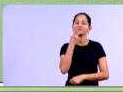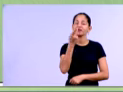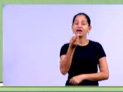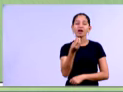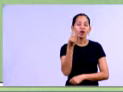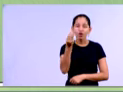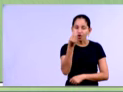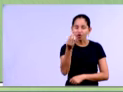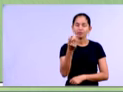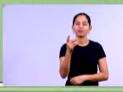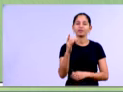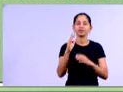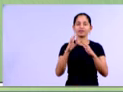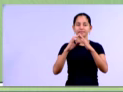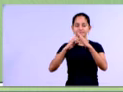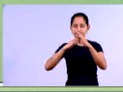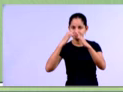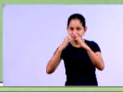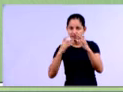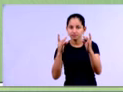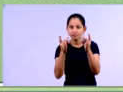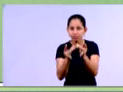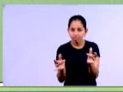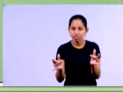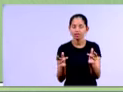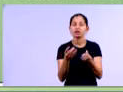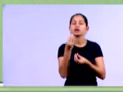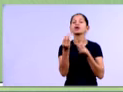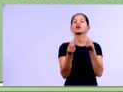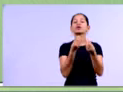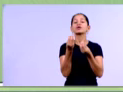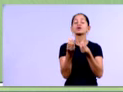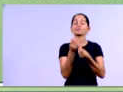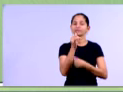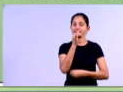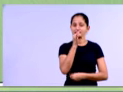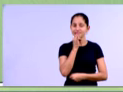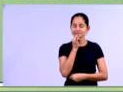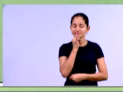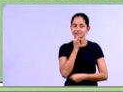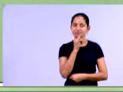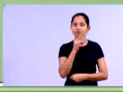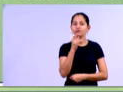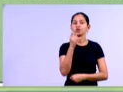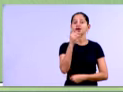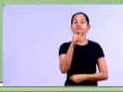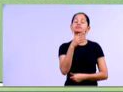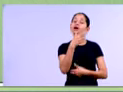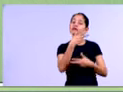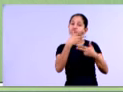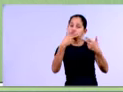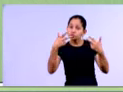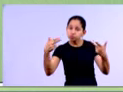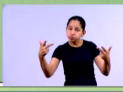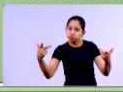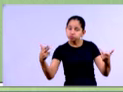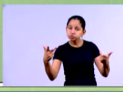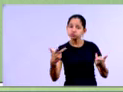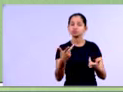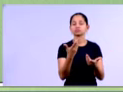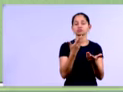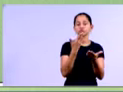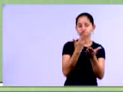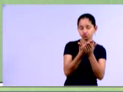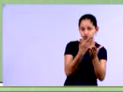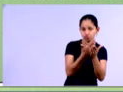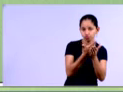a falência das empresas, ela pode ser calculada da seguinte forma, tá? Ele pegando aí esse indicador, né, que é resultado de um estudo matemático